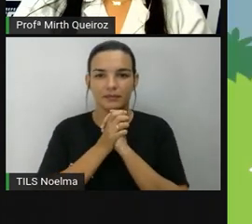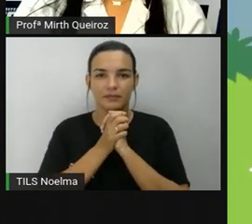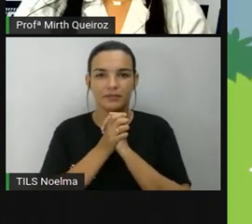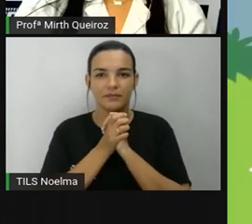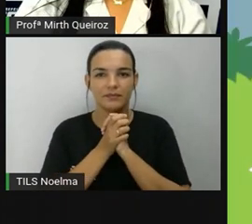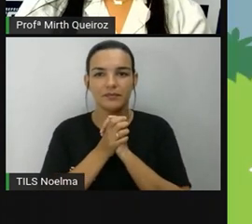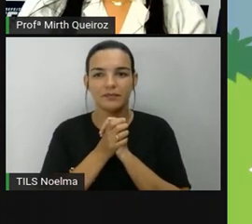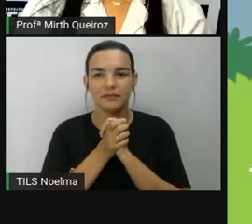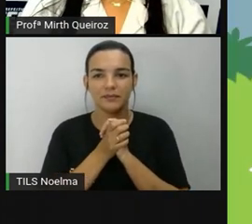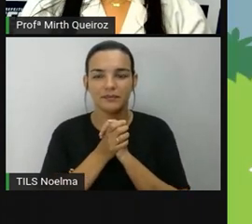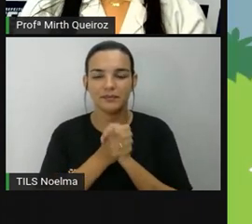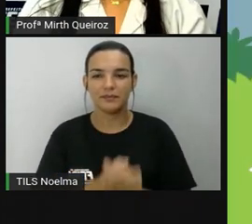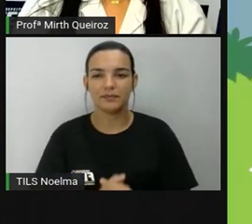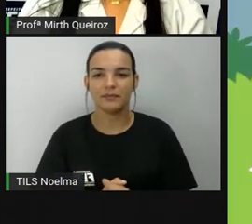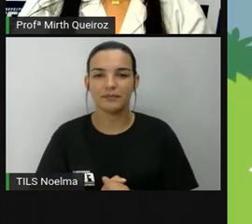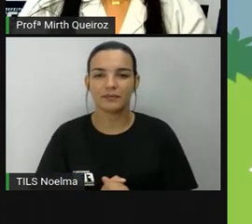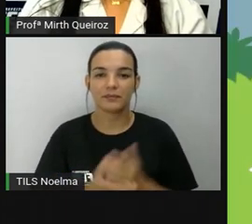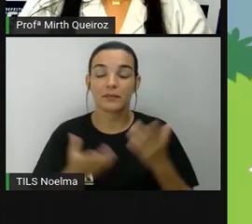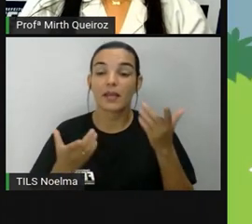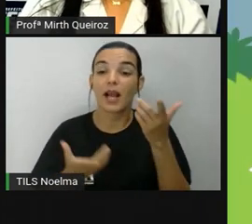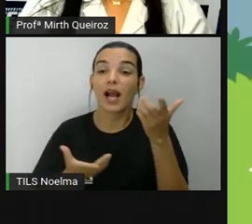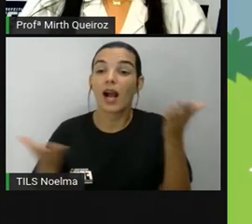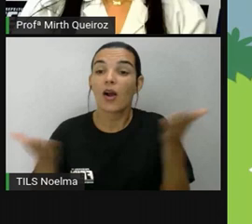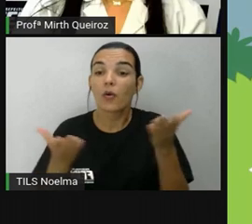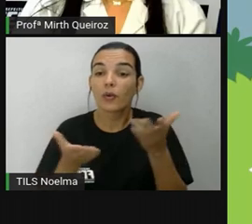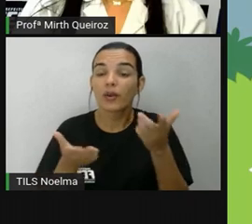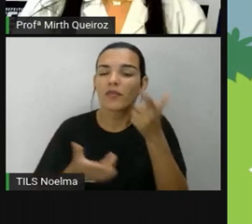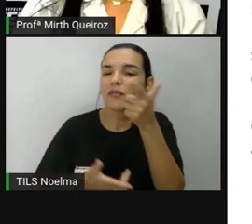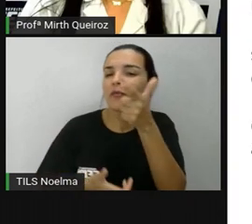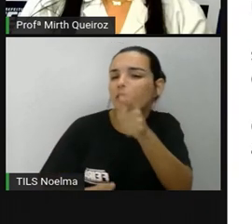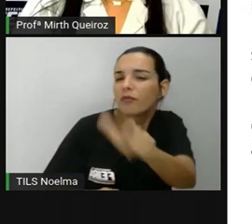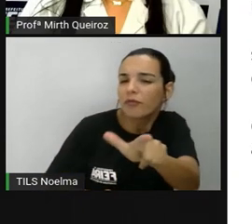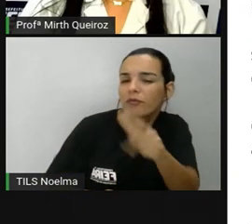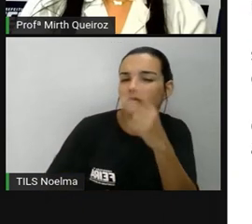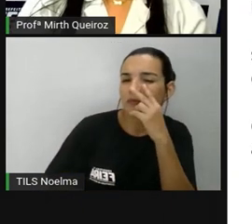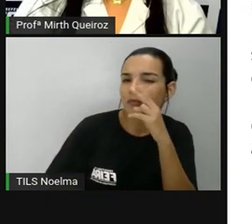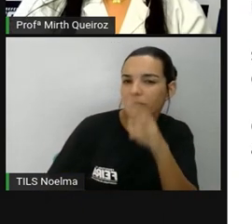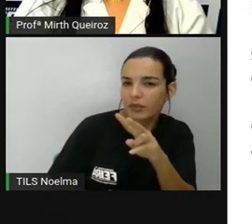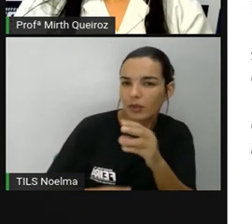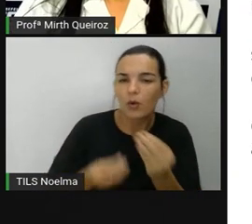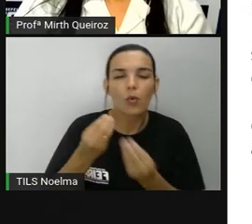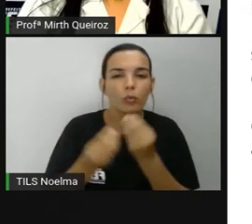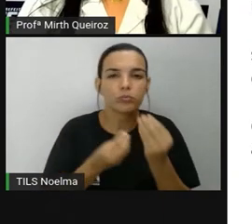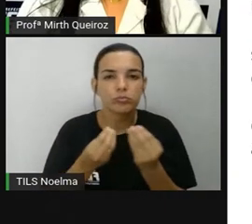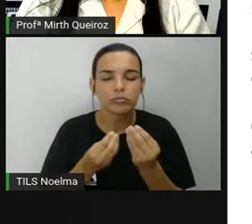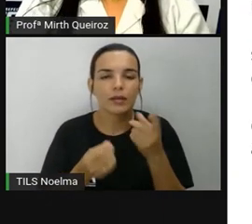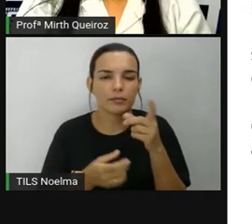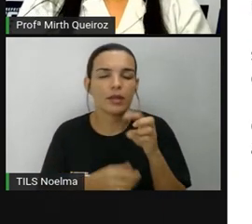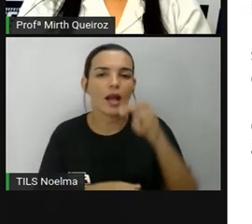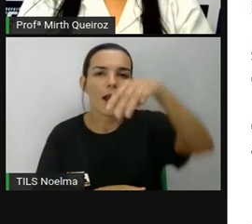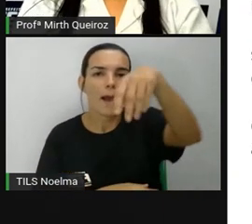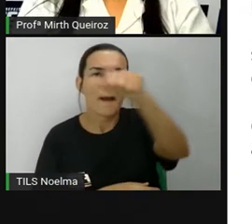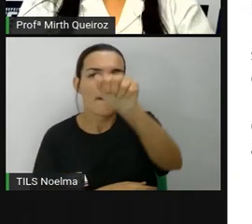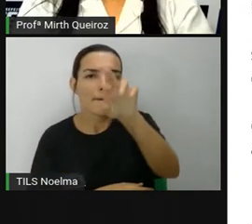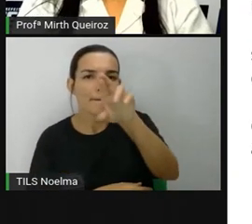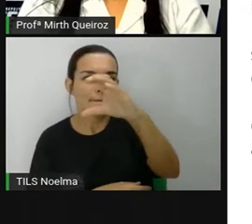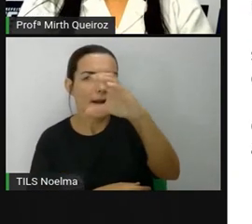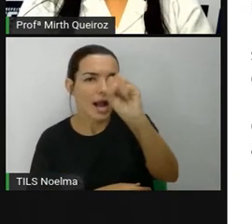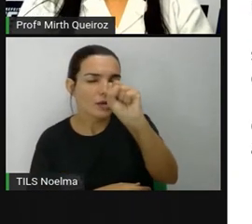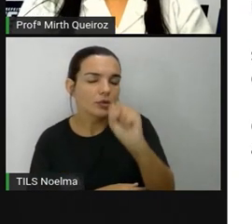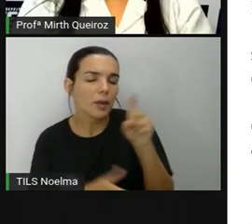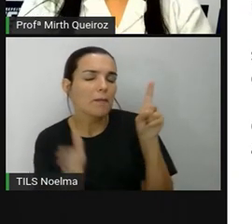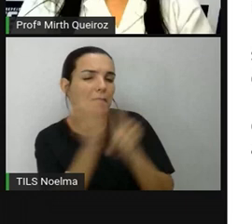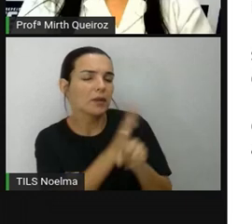Isso. Vamos revisar os pontos cardeais. Marques perguntou ao seu avô.